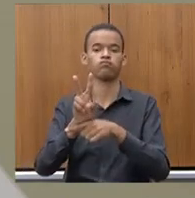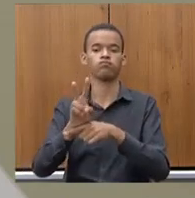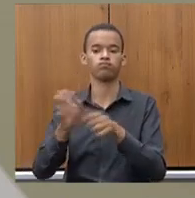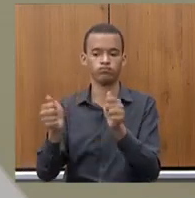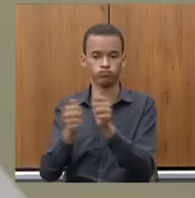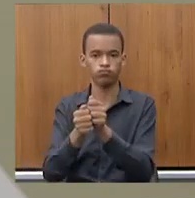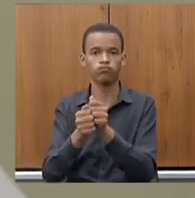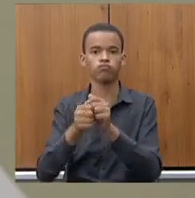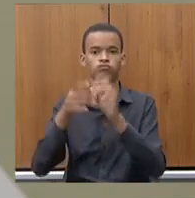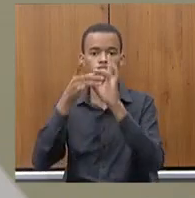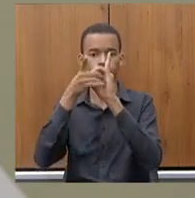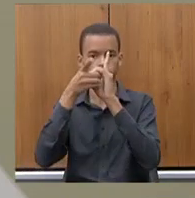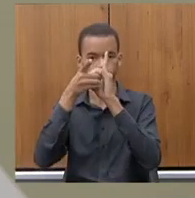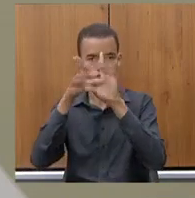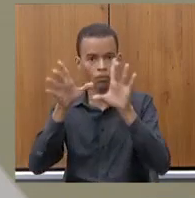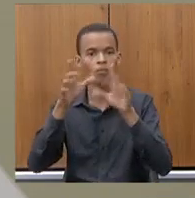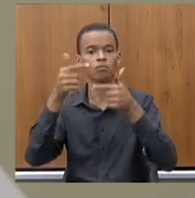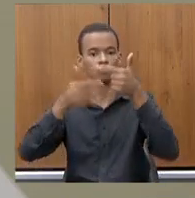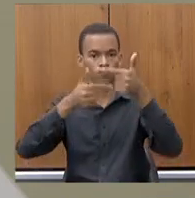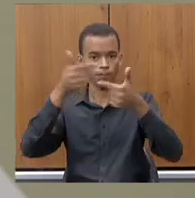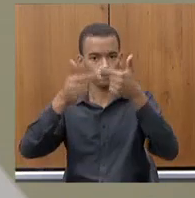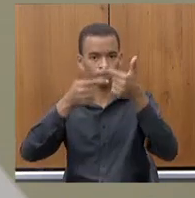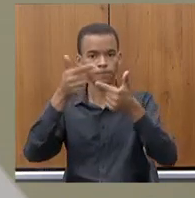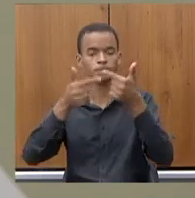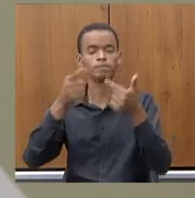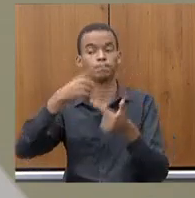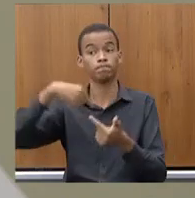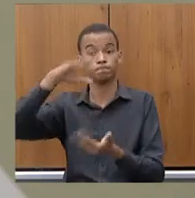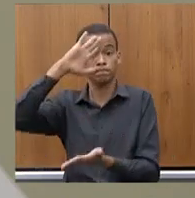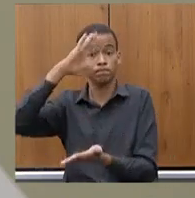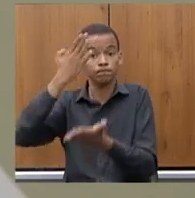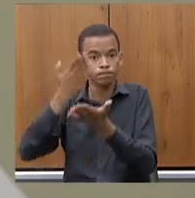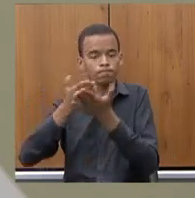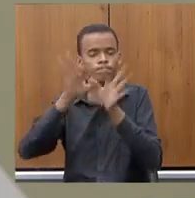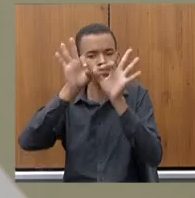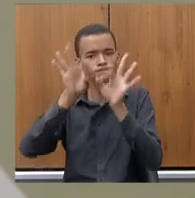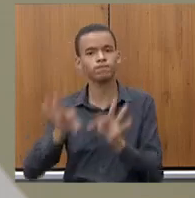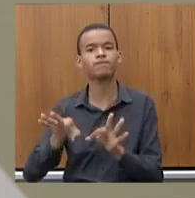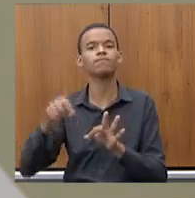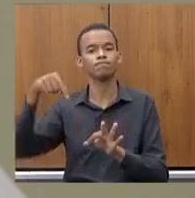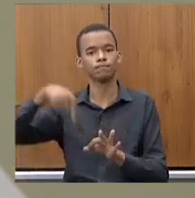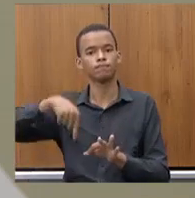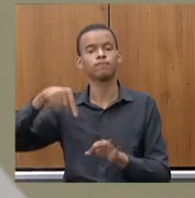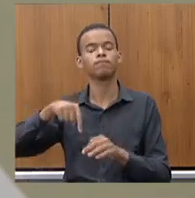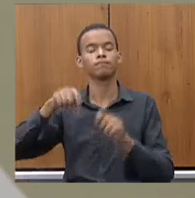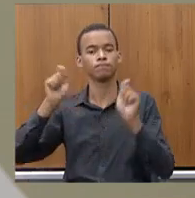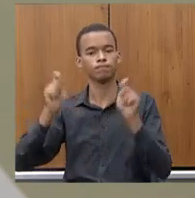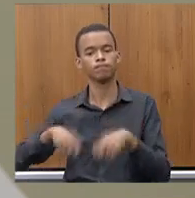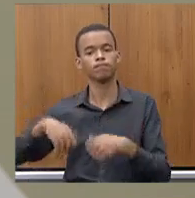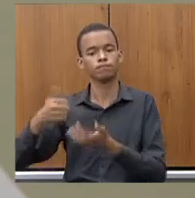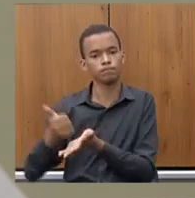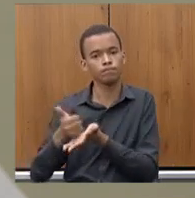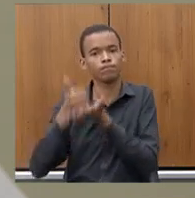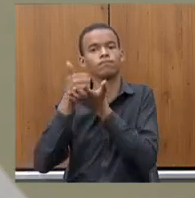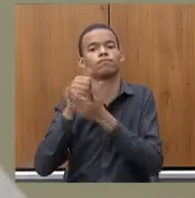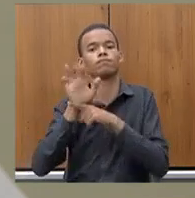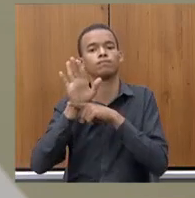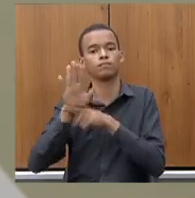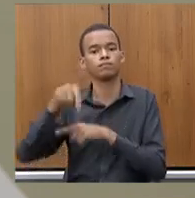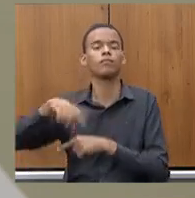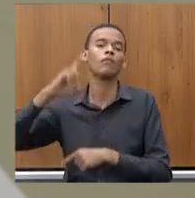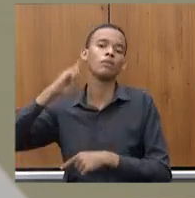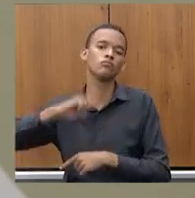e estamos certos que estamos podemos ajudar bastante a deixar o estado